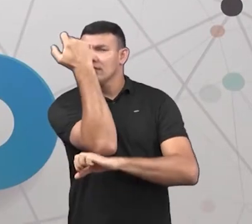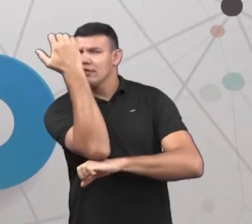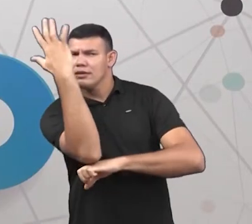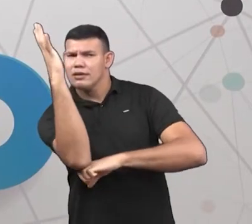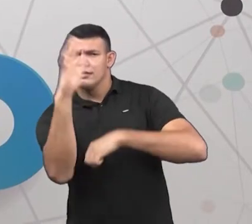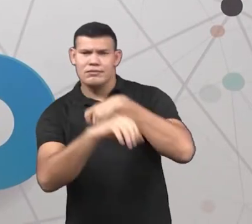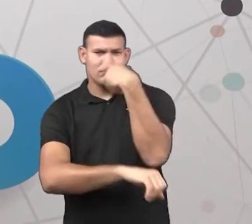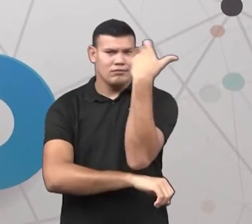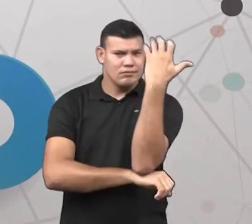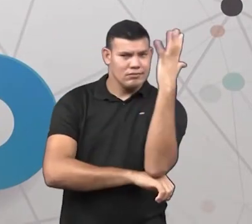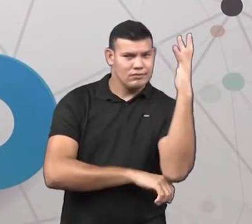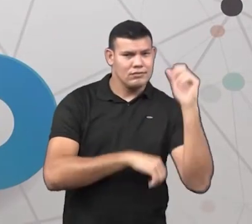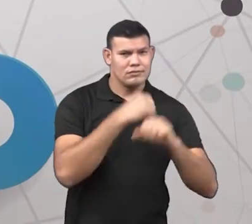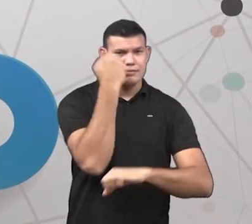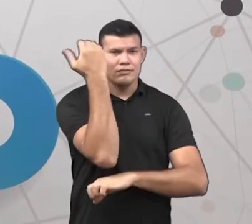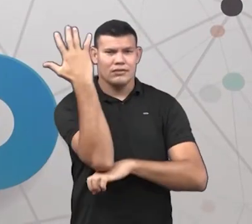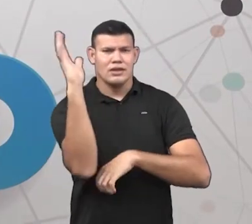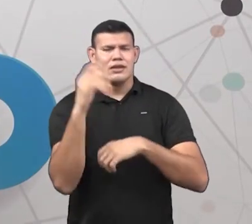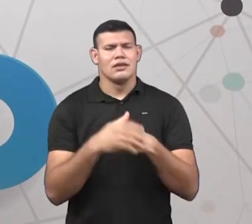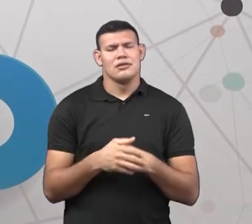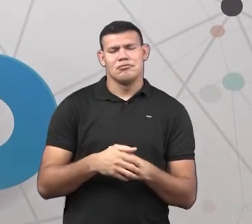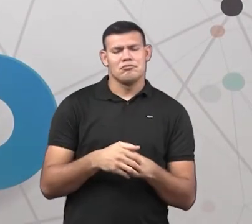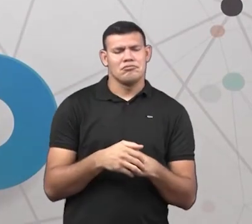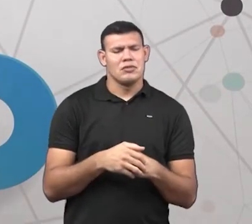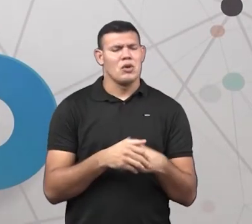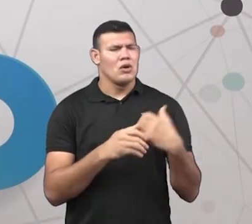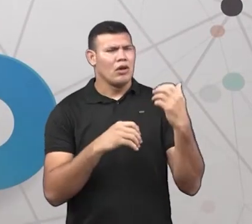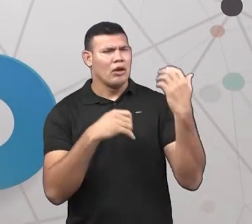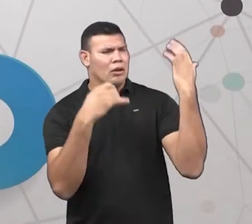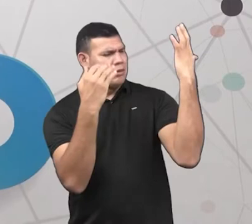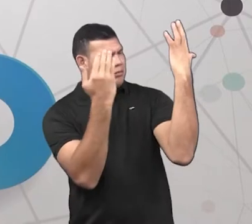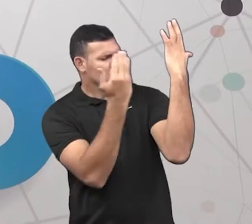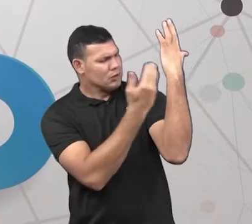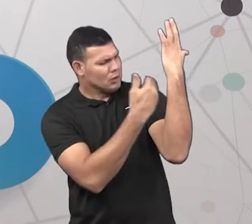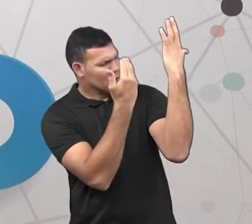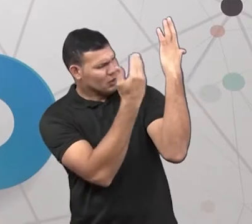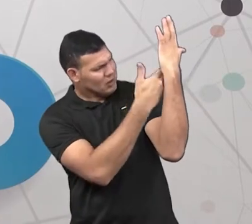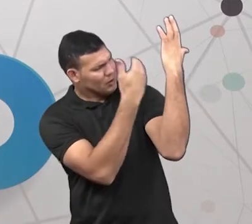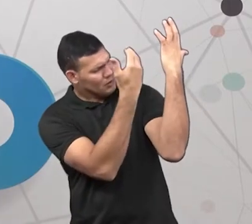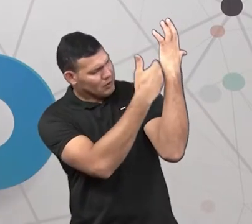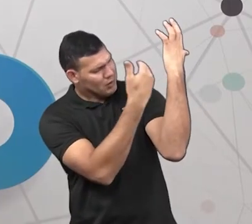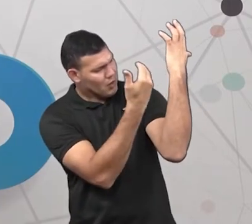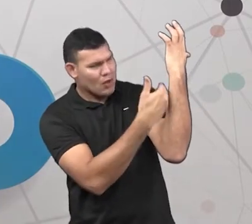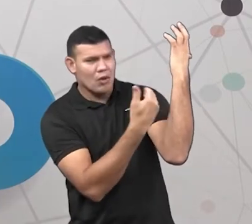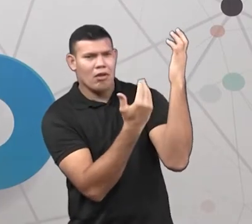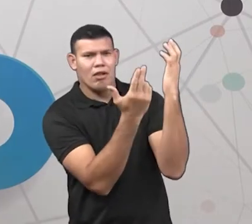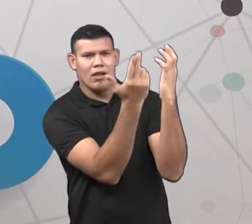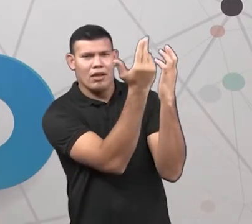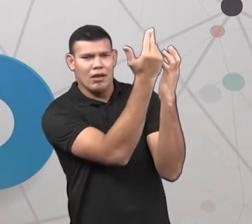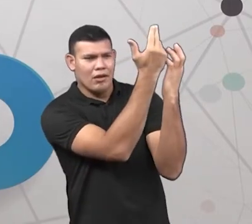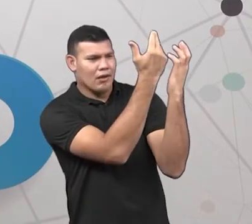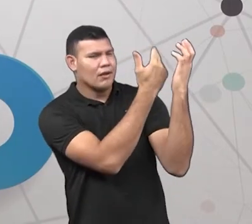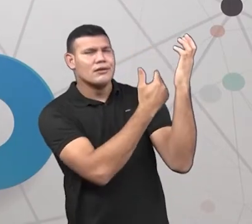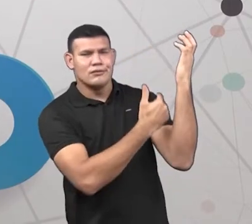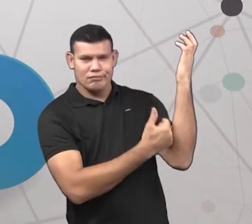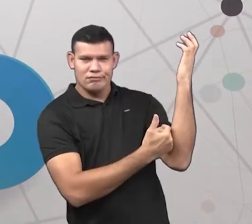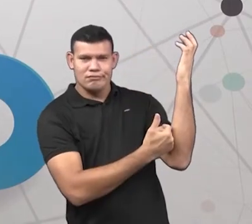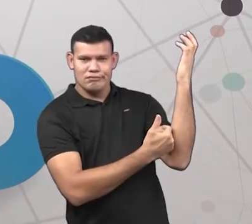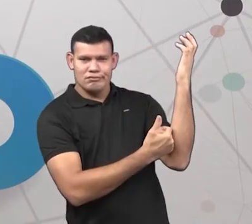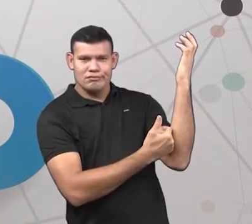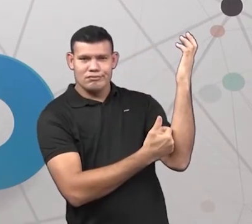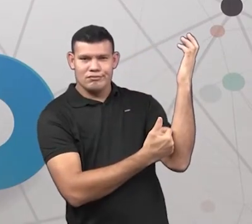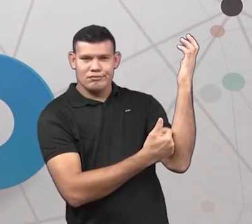natureza. A pessoa simplesmente moldou na forma dela e transformou ela no quê?